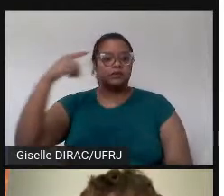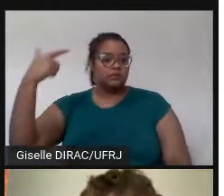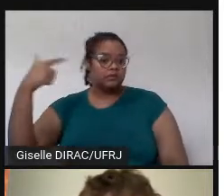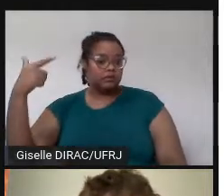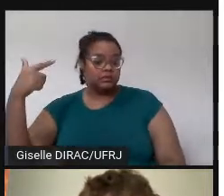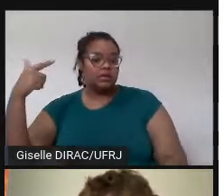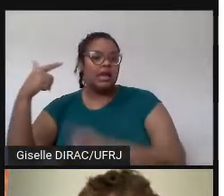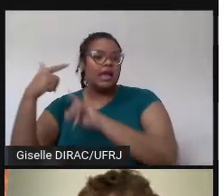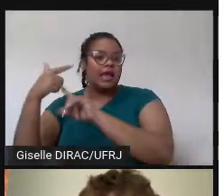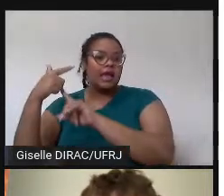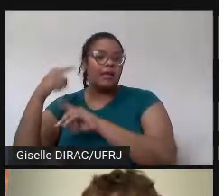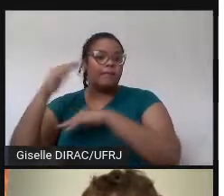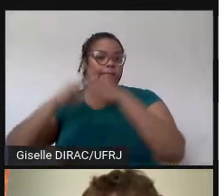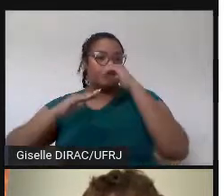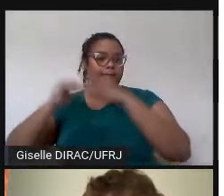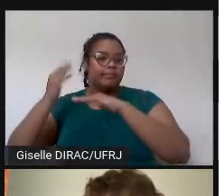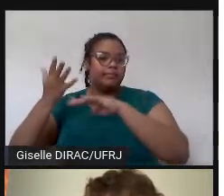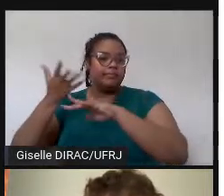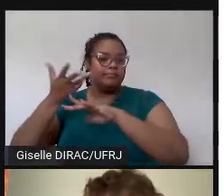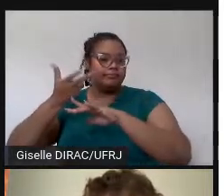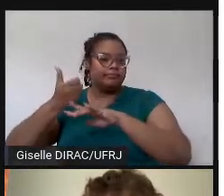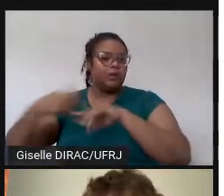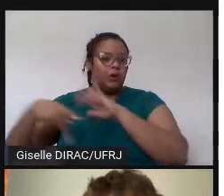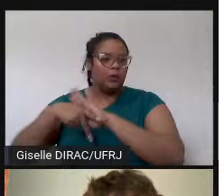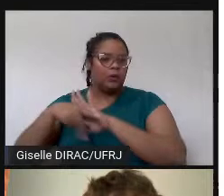que é um nível de proficiência quase nativo.